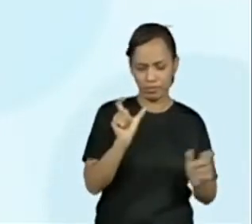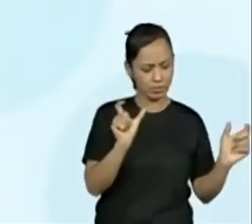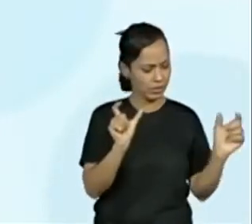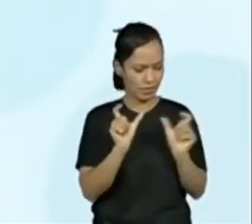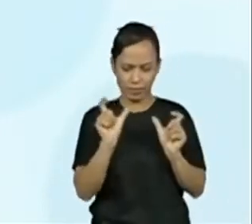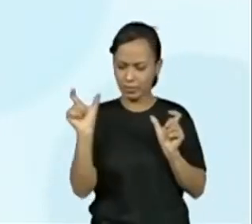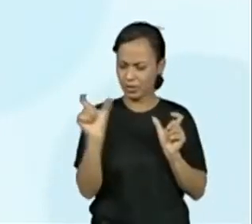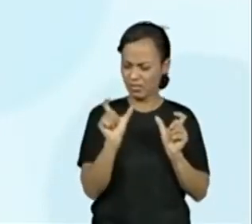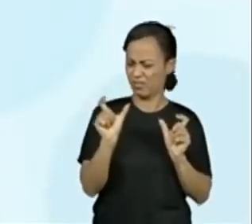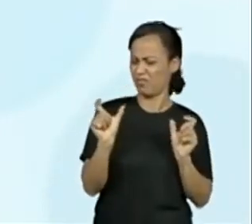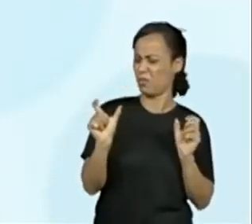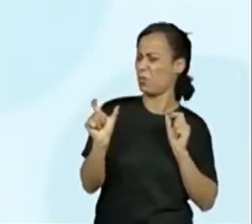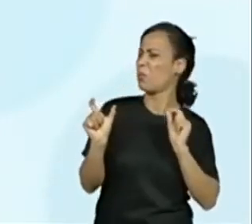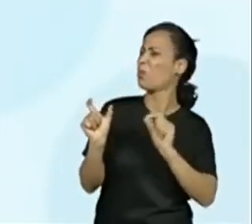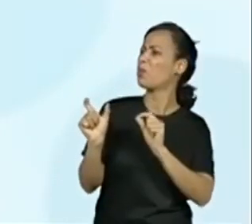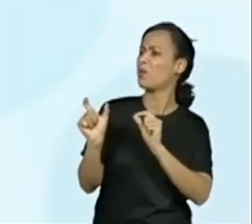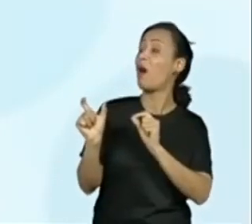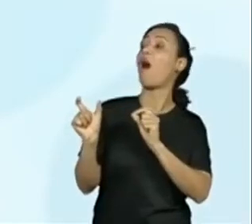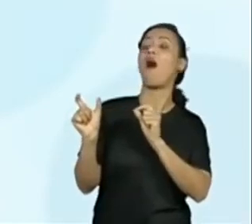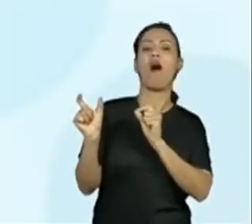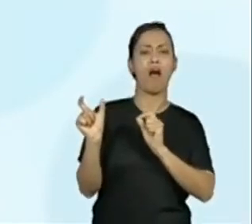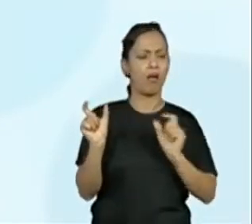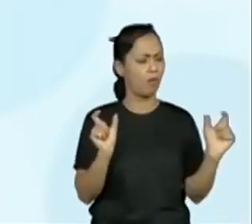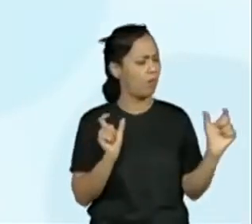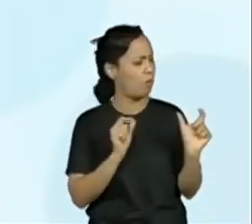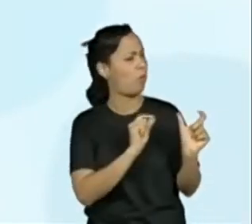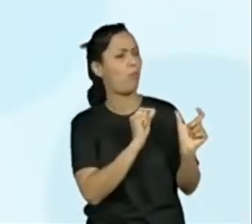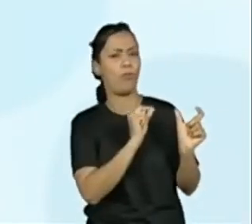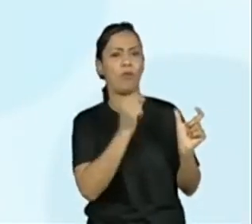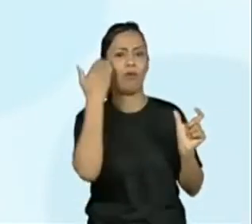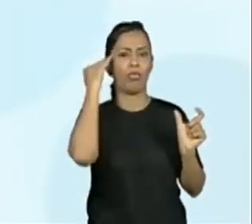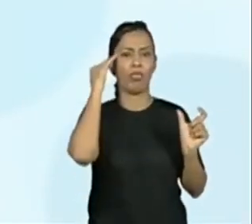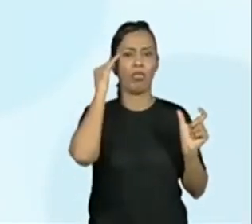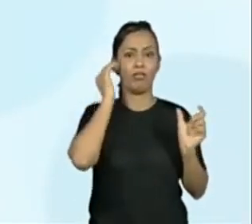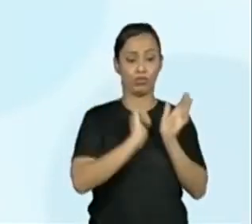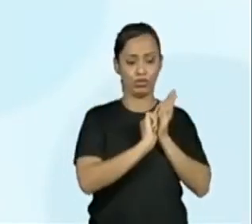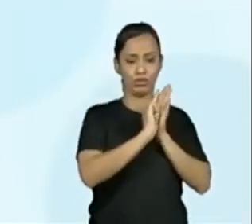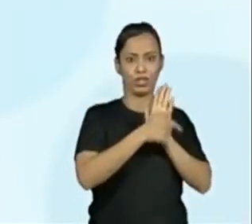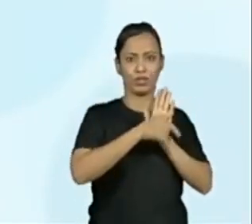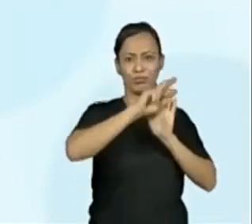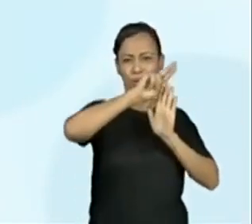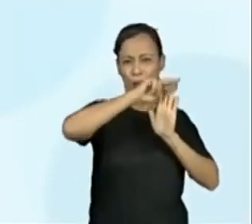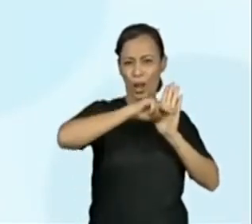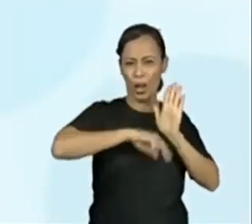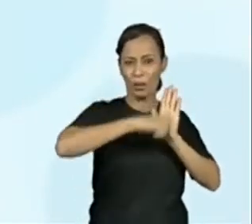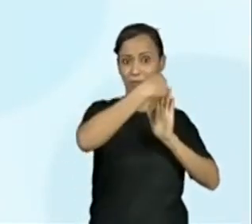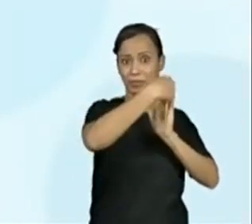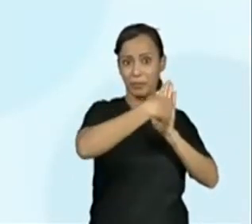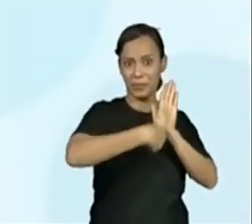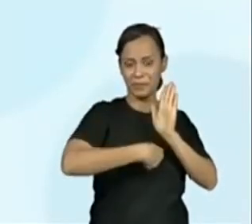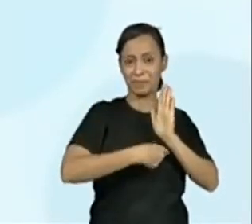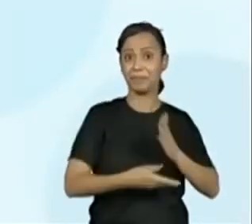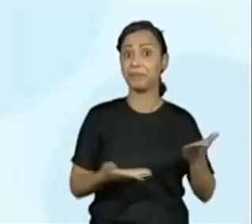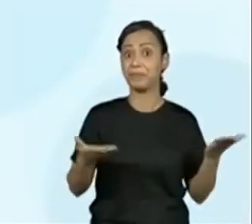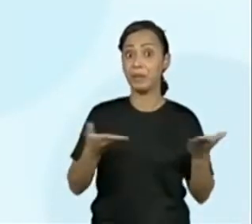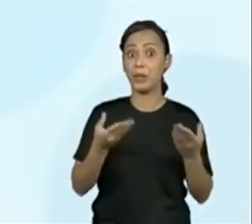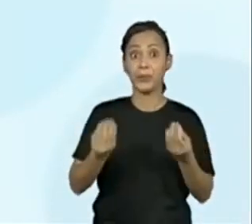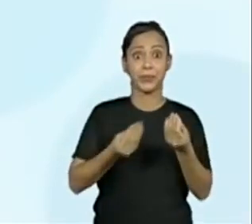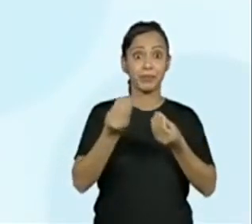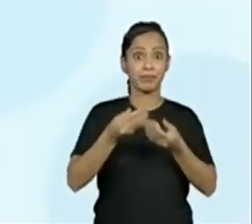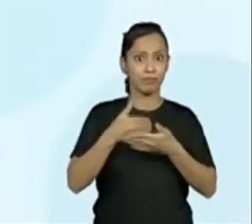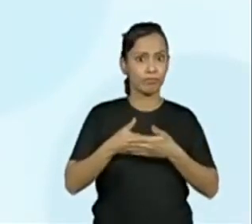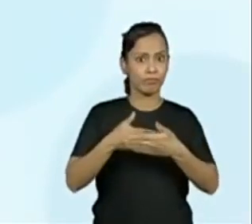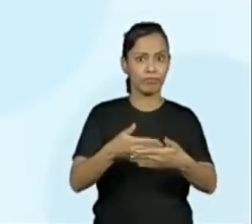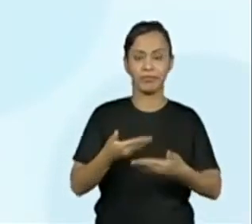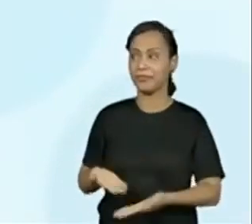expressões desconhecidas na leitura de textos de diferentes gêneros. Então, vamos para a tabela da trajetória da